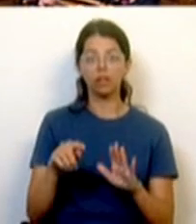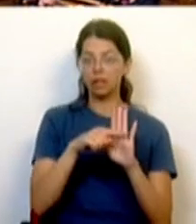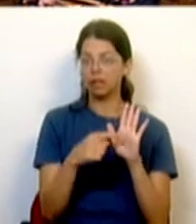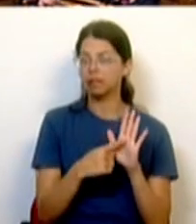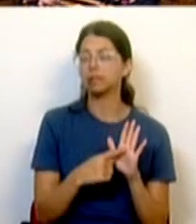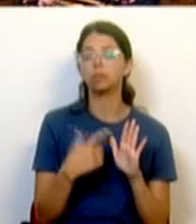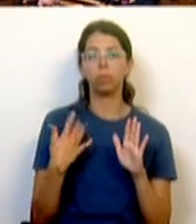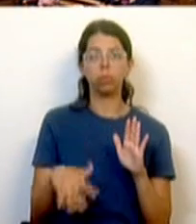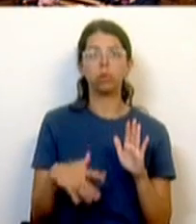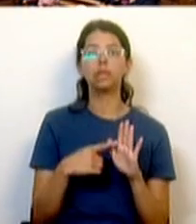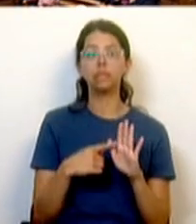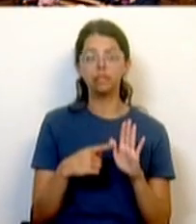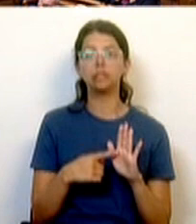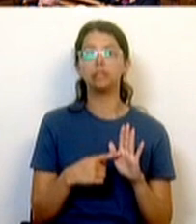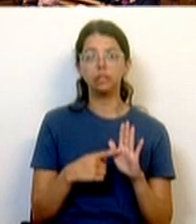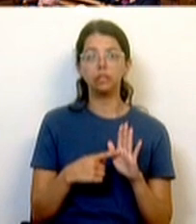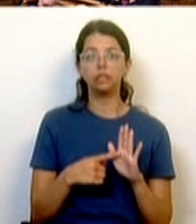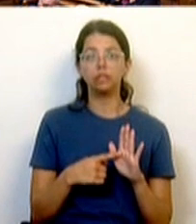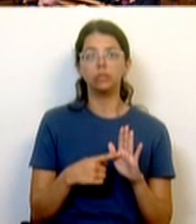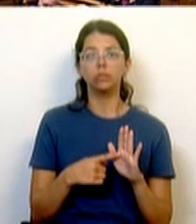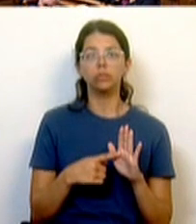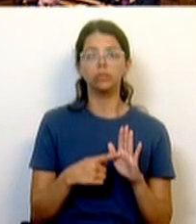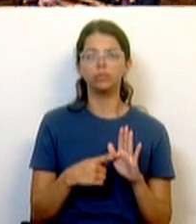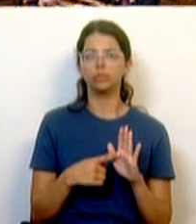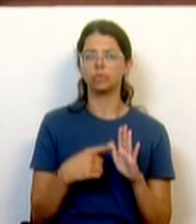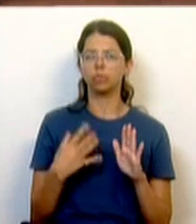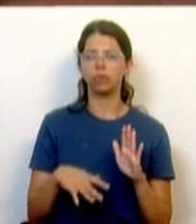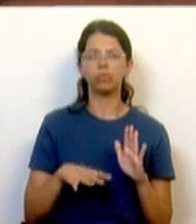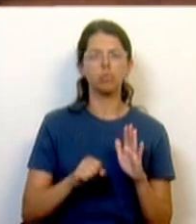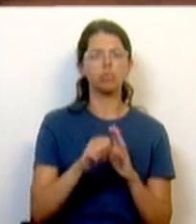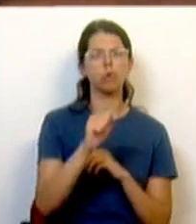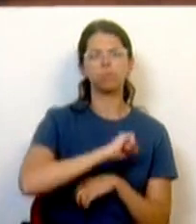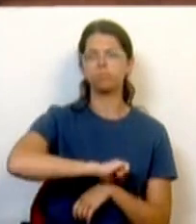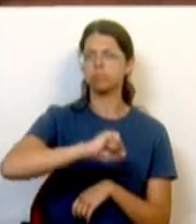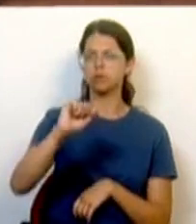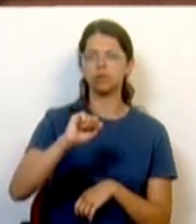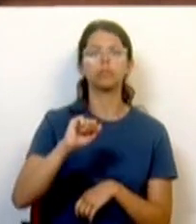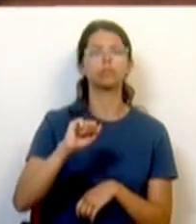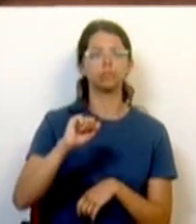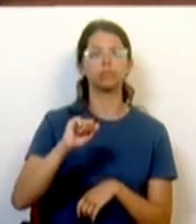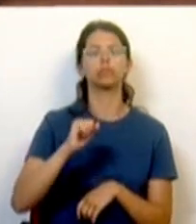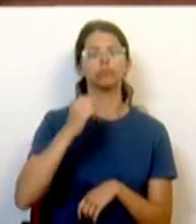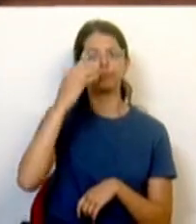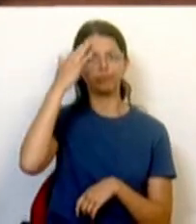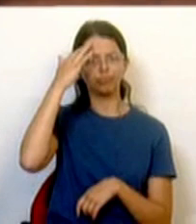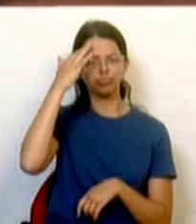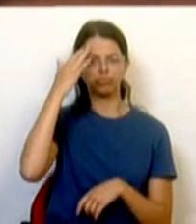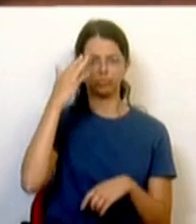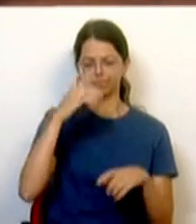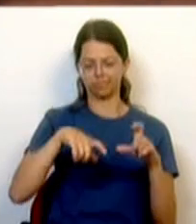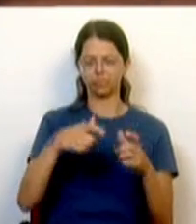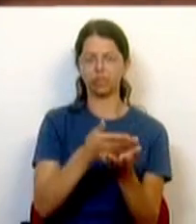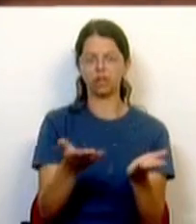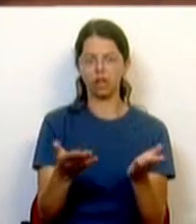que tem tido um sucesso brutal e os números falam pela capacidade